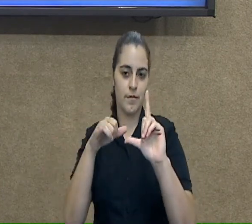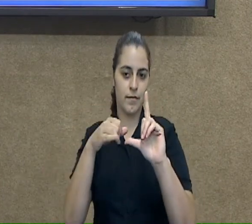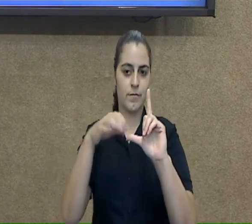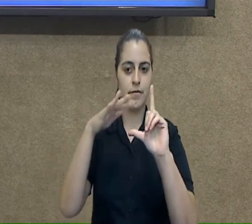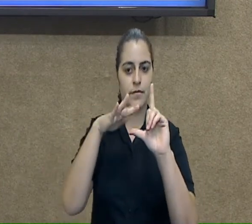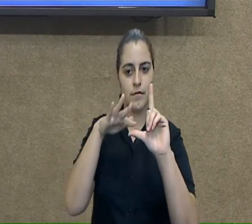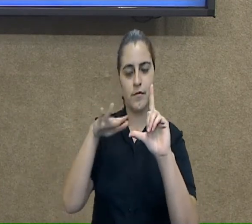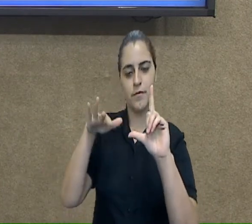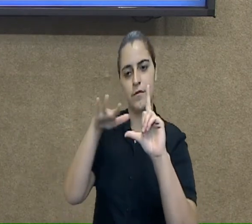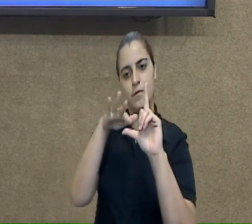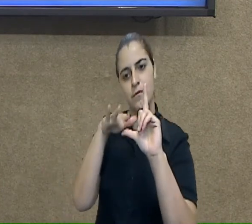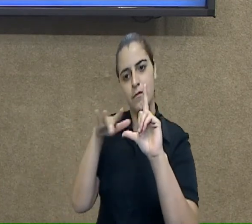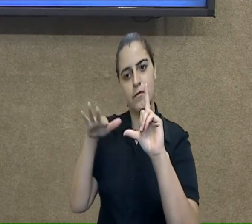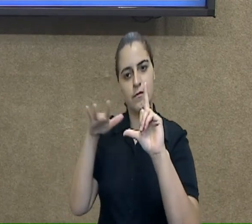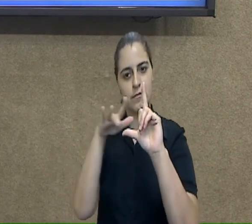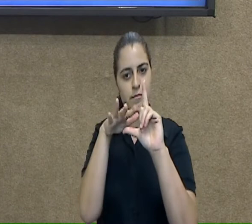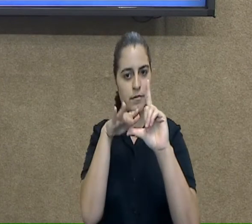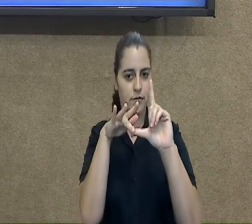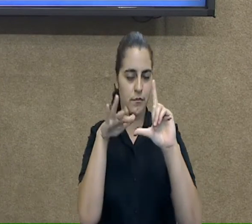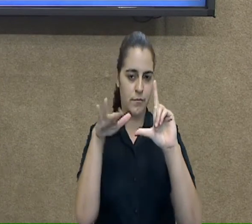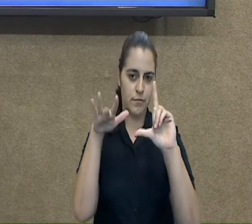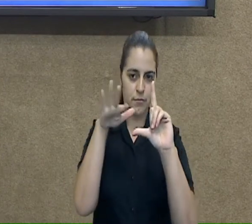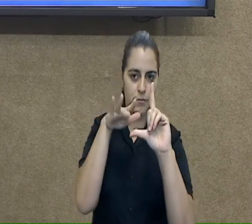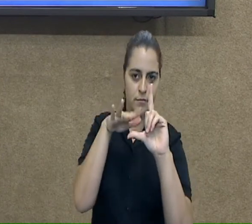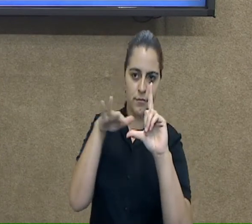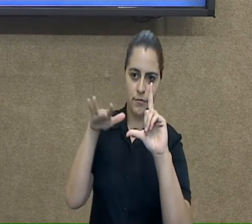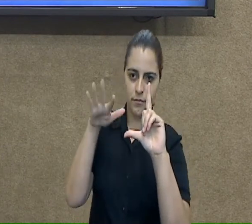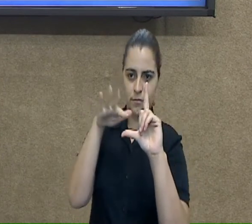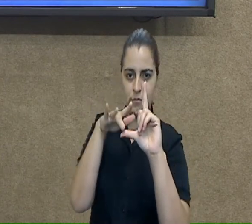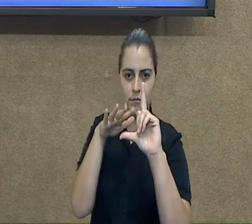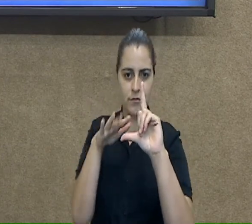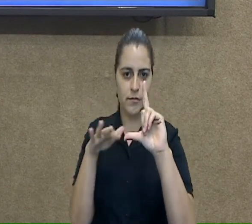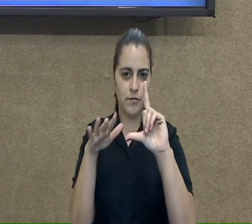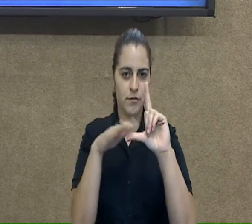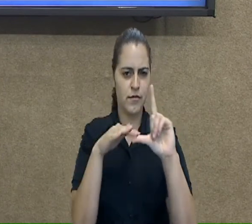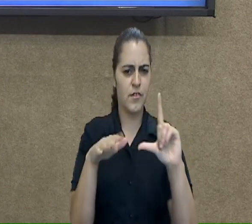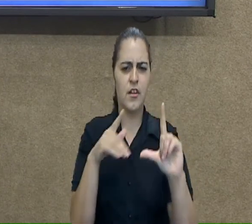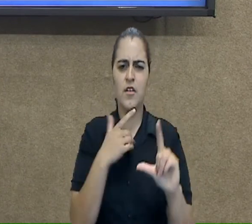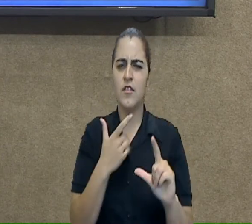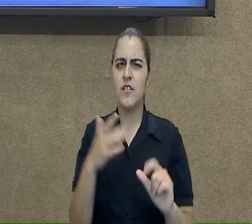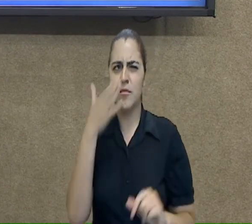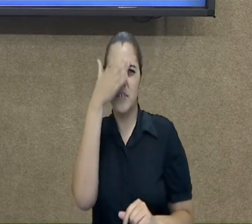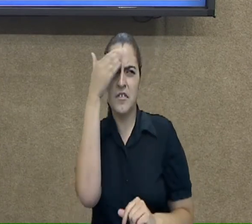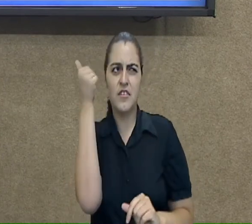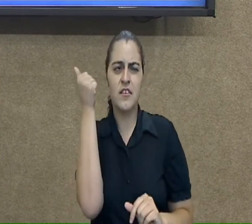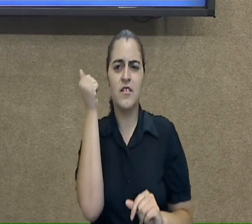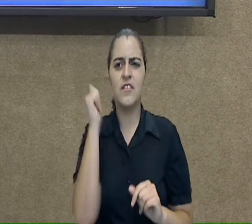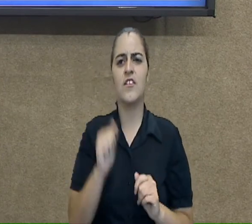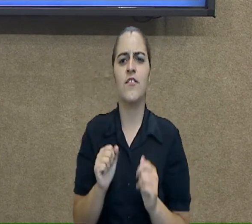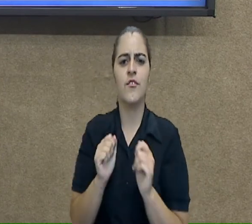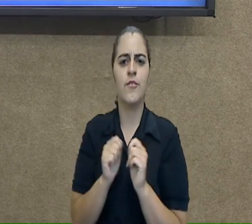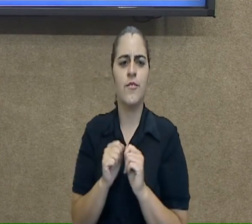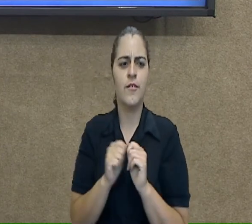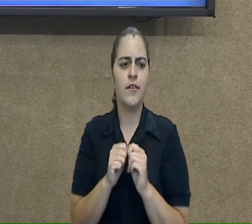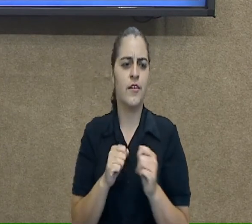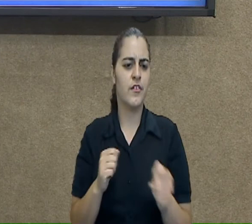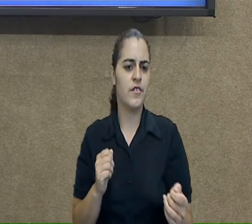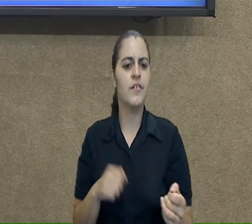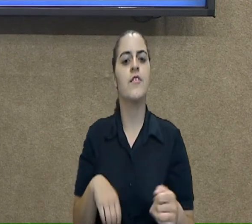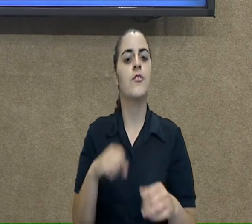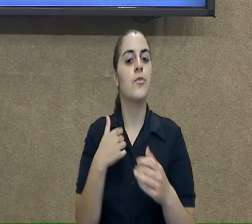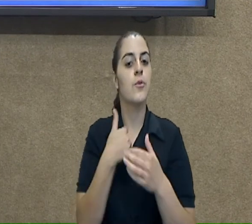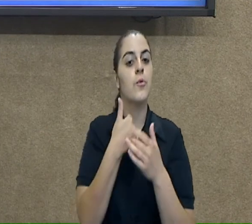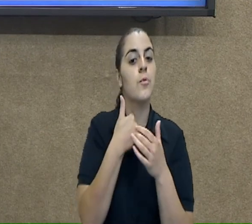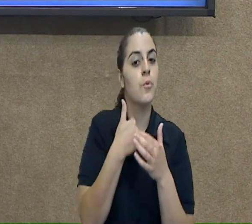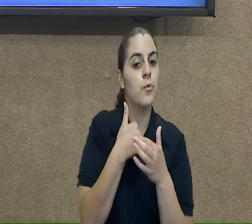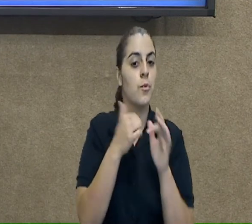do seu celular na imagem que aparece no canto da tela e não esqueça de fazer a sua inscrição